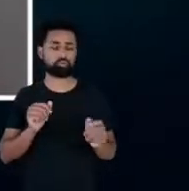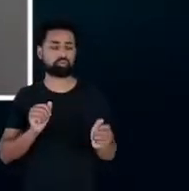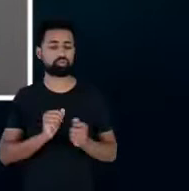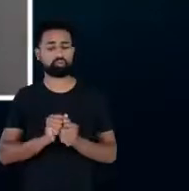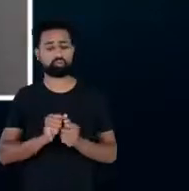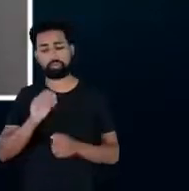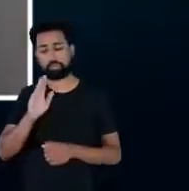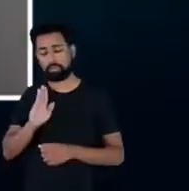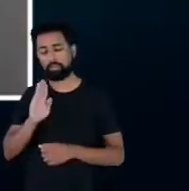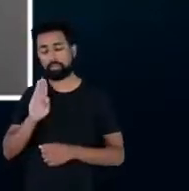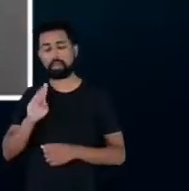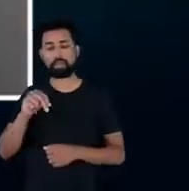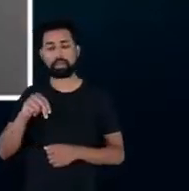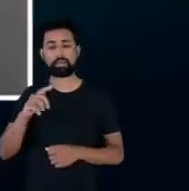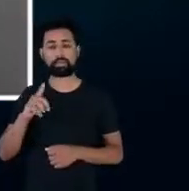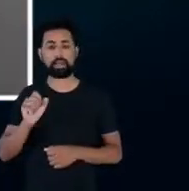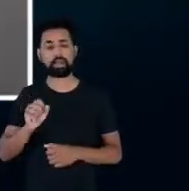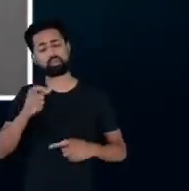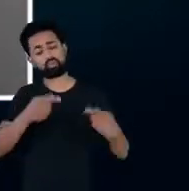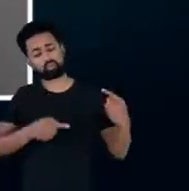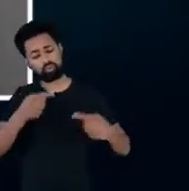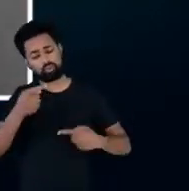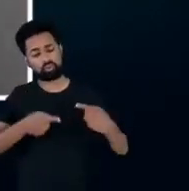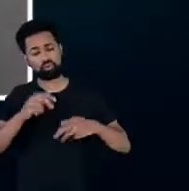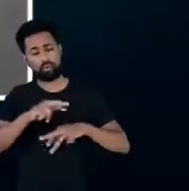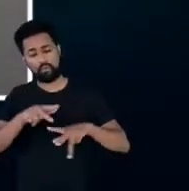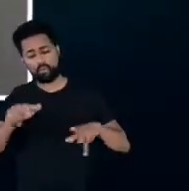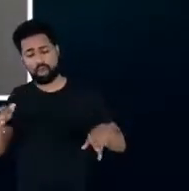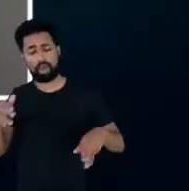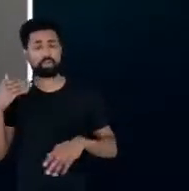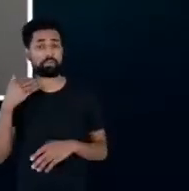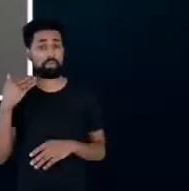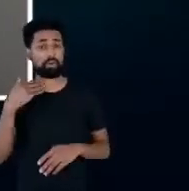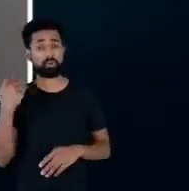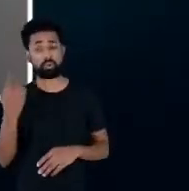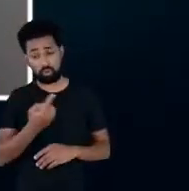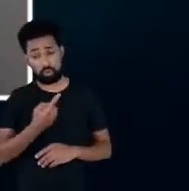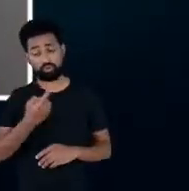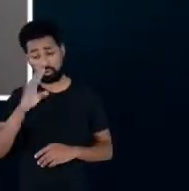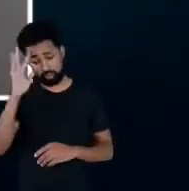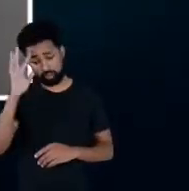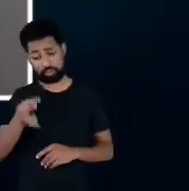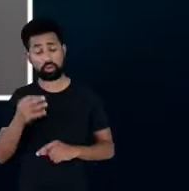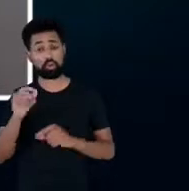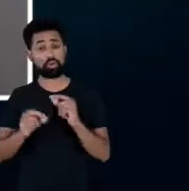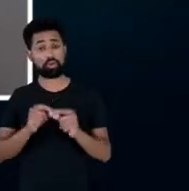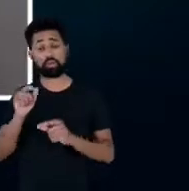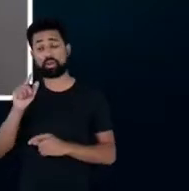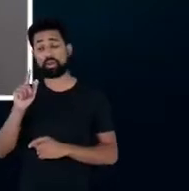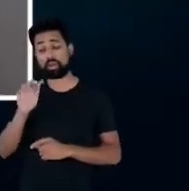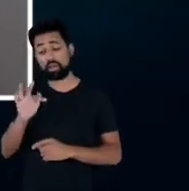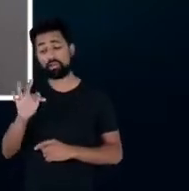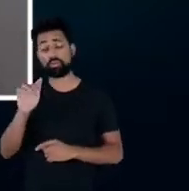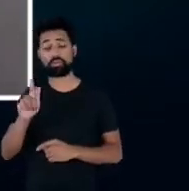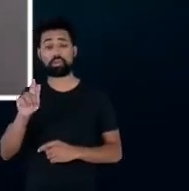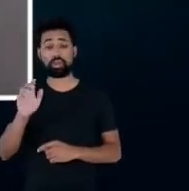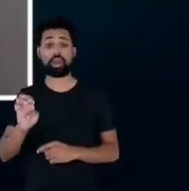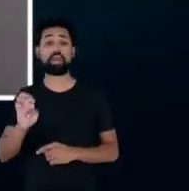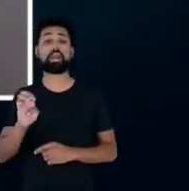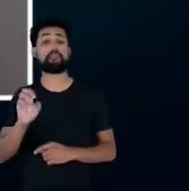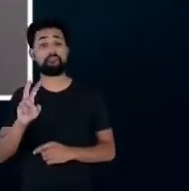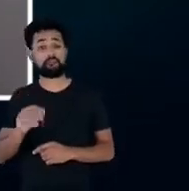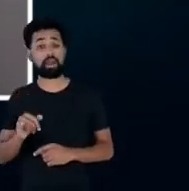BNDES discutindo com vários bancos e a gente entendeu que o FGE ele vai trazer um pouco mais de